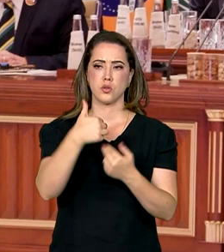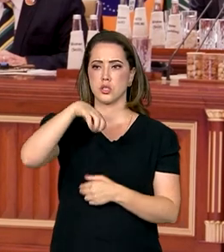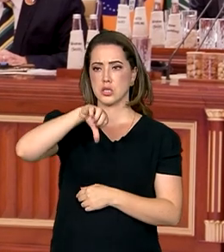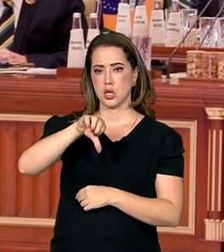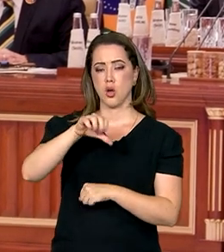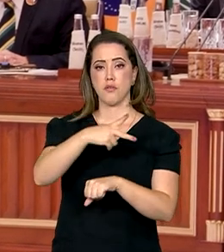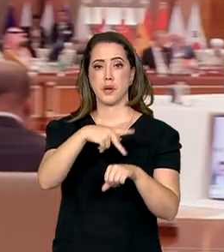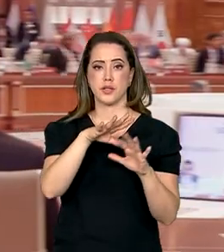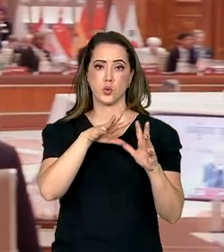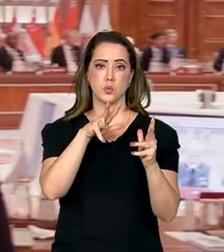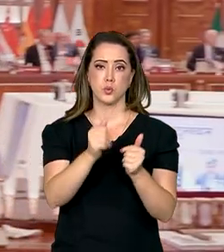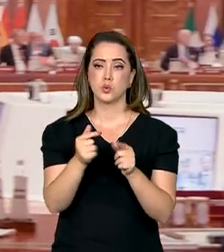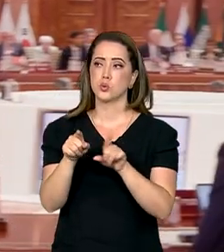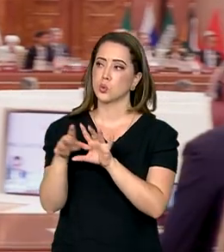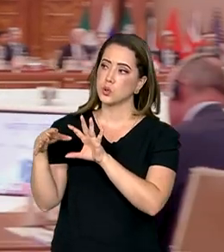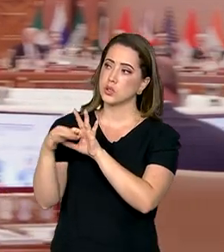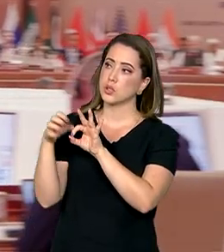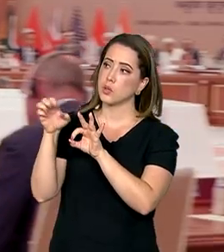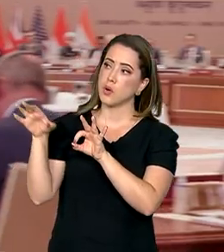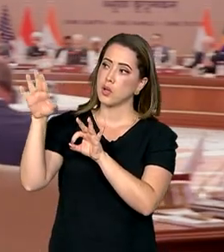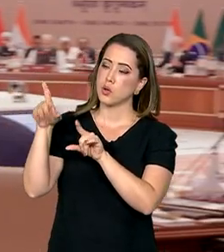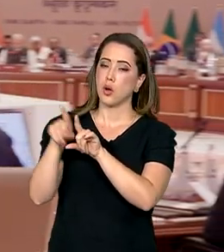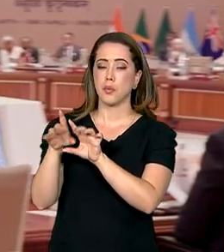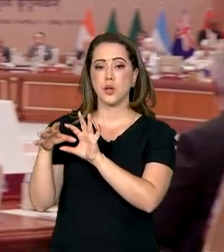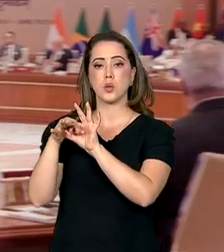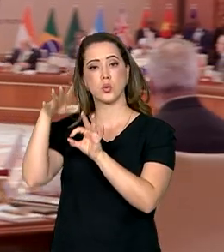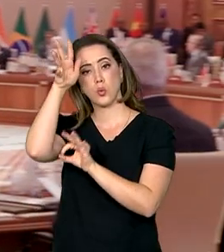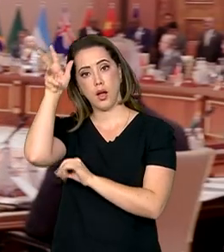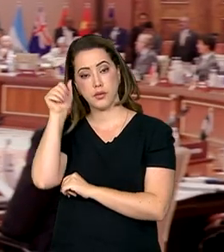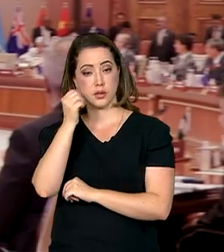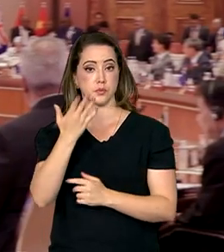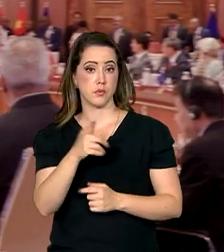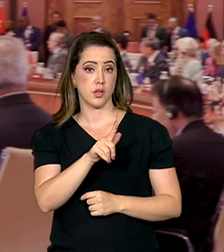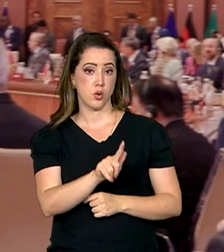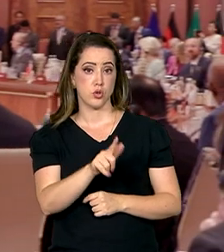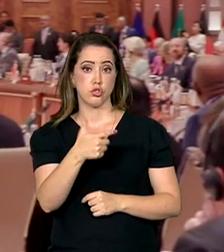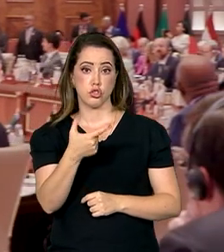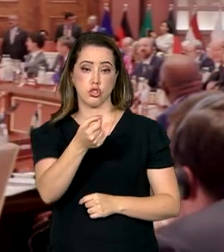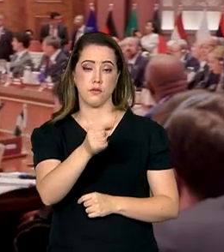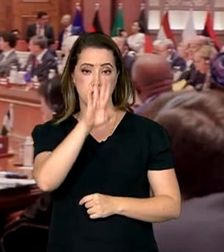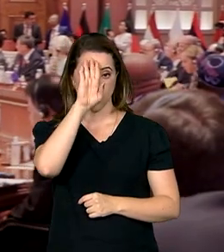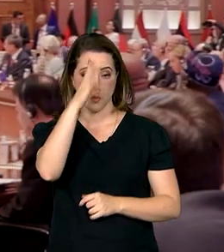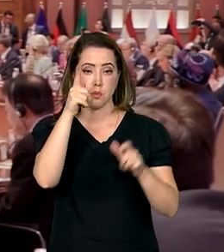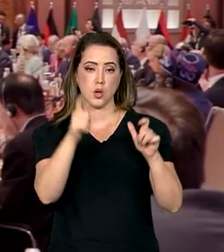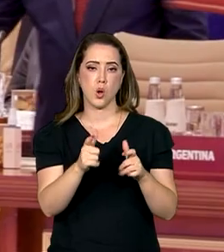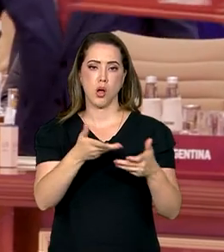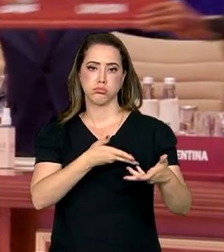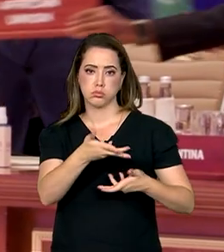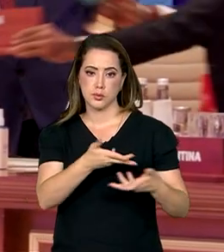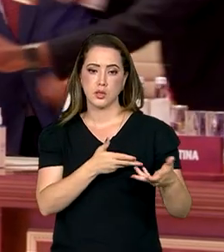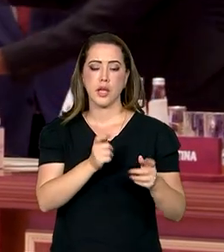mais a União Europeia e a União Africana. O G20 é o principal fórum de cooperação econômico internacional